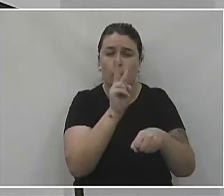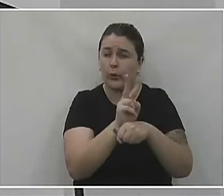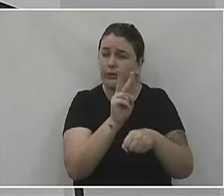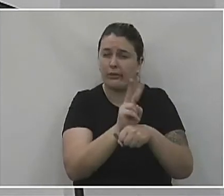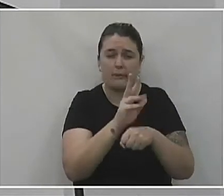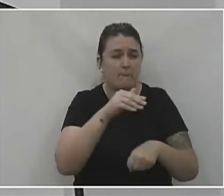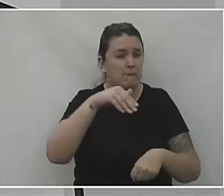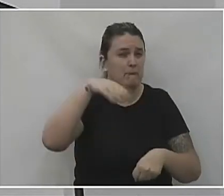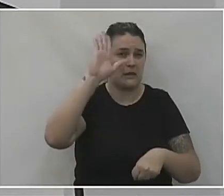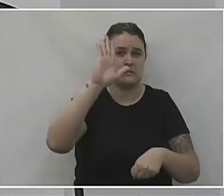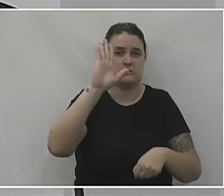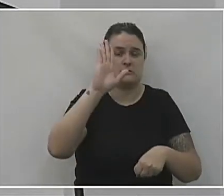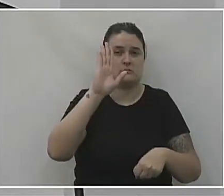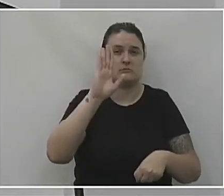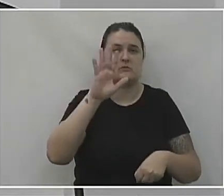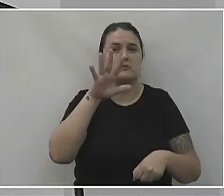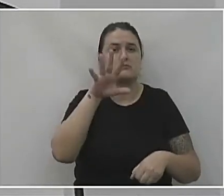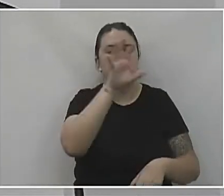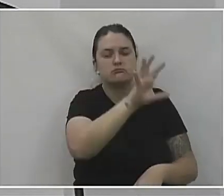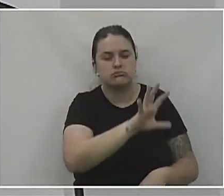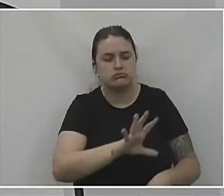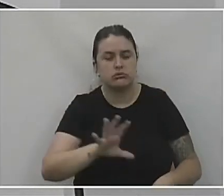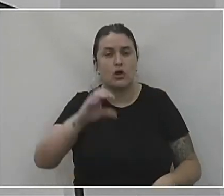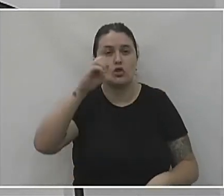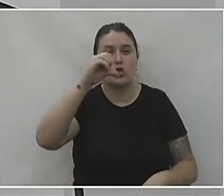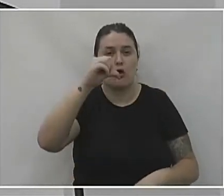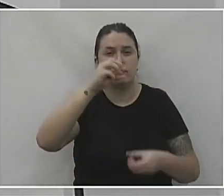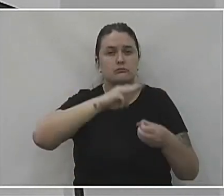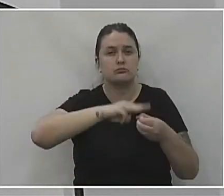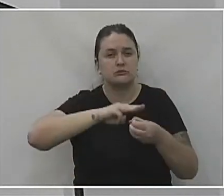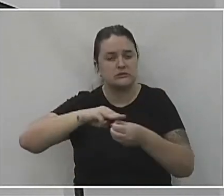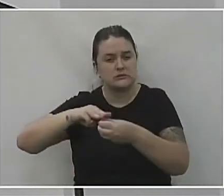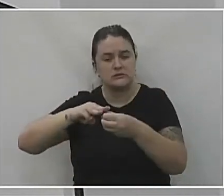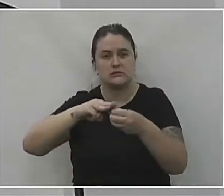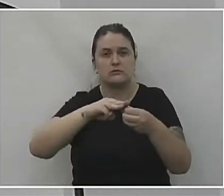é da nossa região também, dos nove municípios.